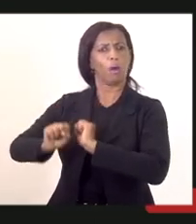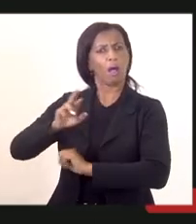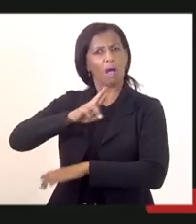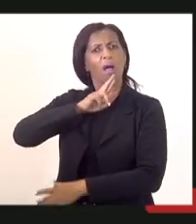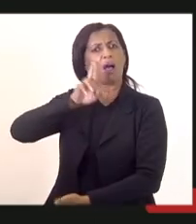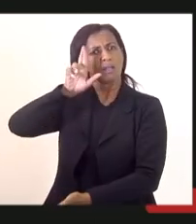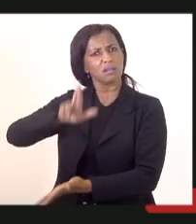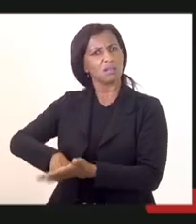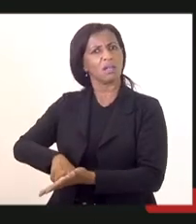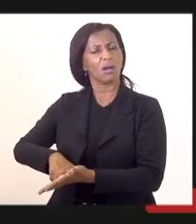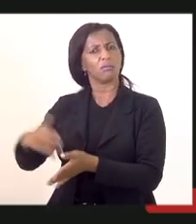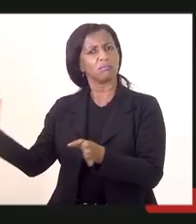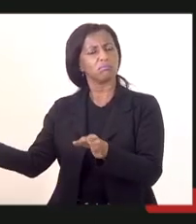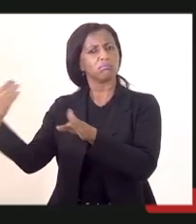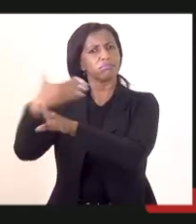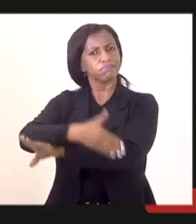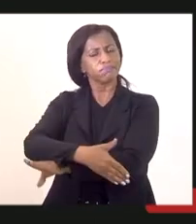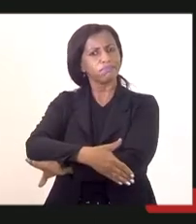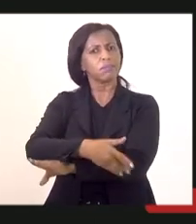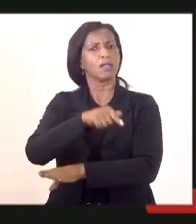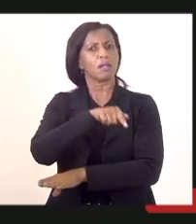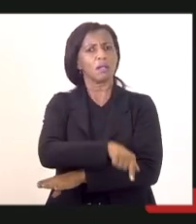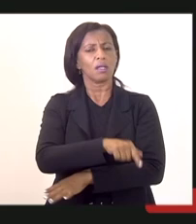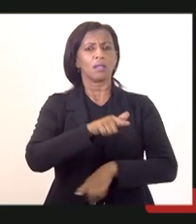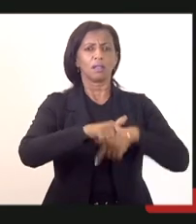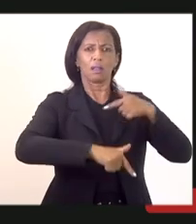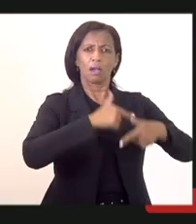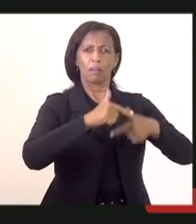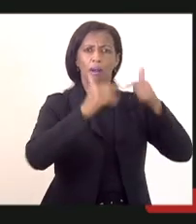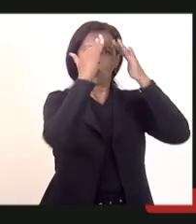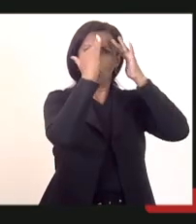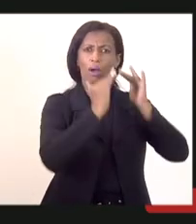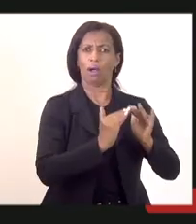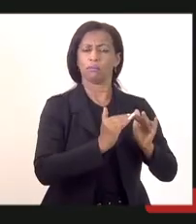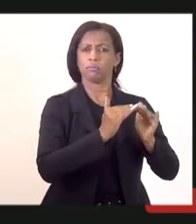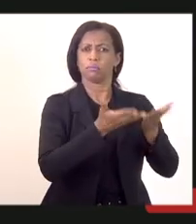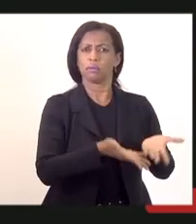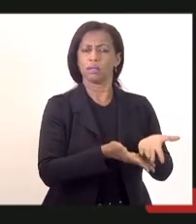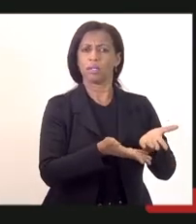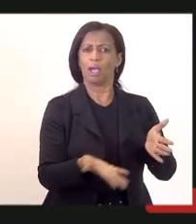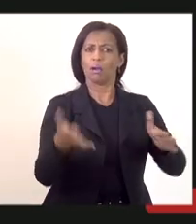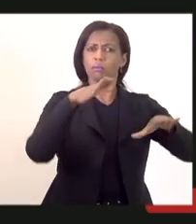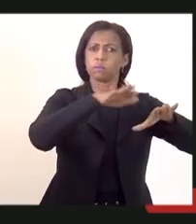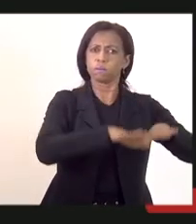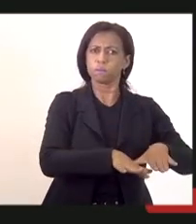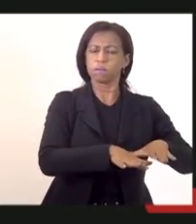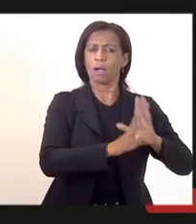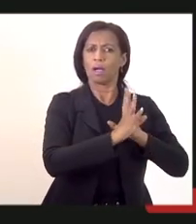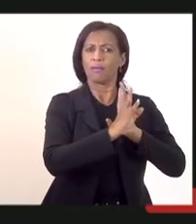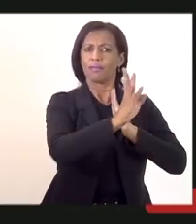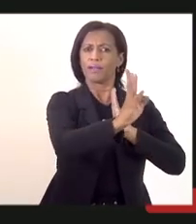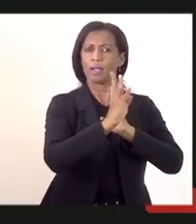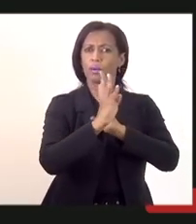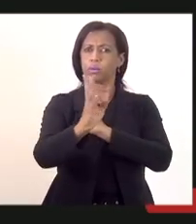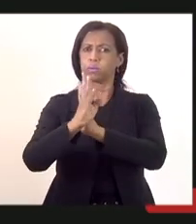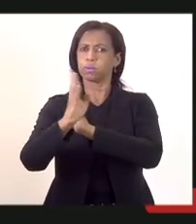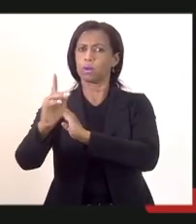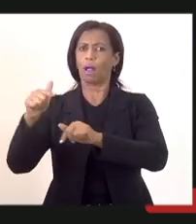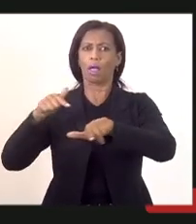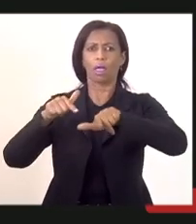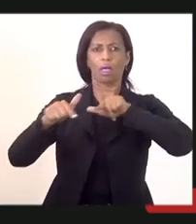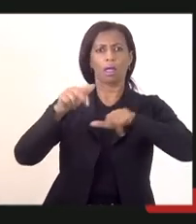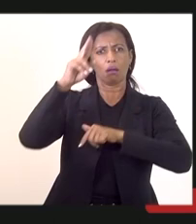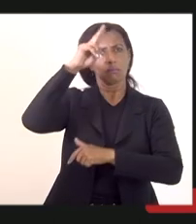assumirem esse cargo tão honrado que é integrar as fileiras do Corpo de Bombeiros Militar